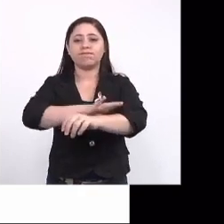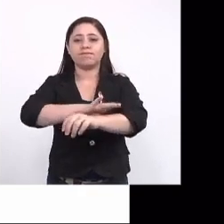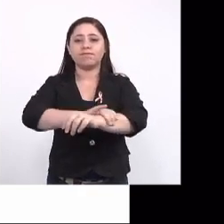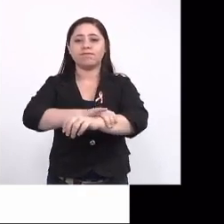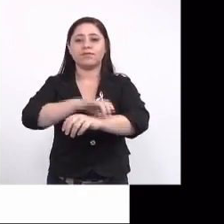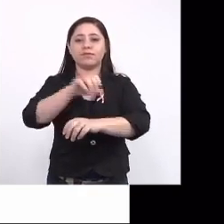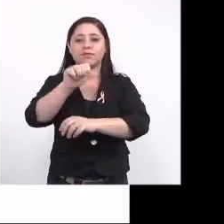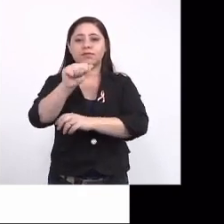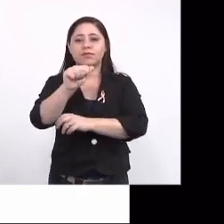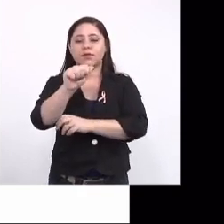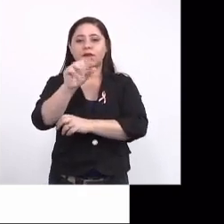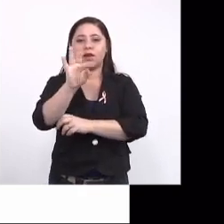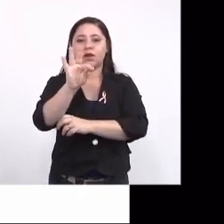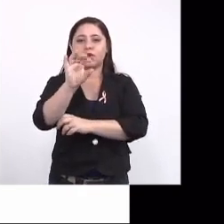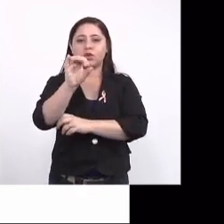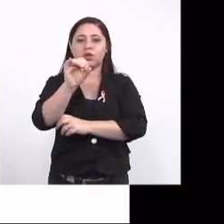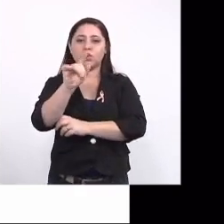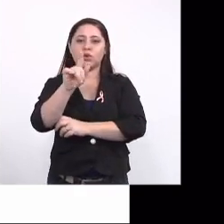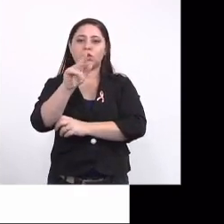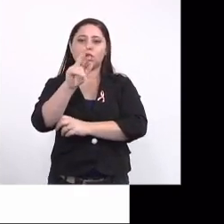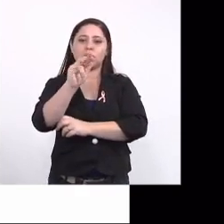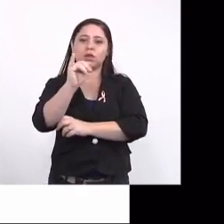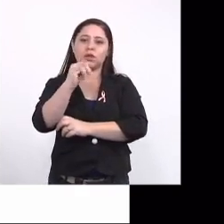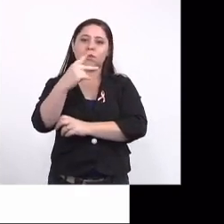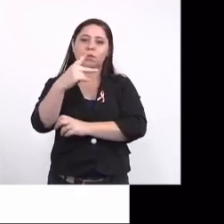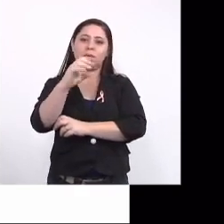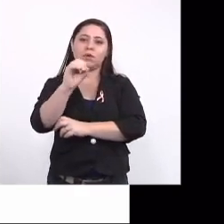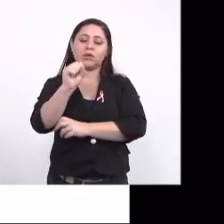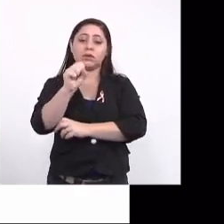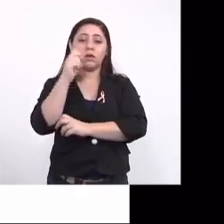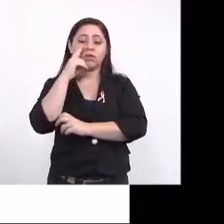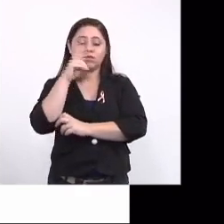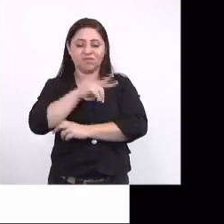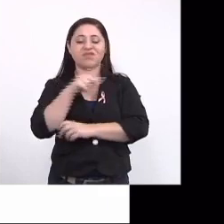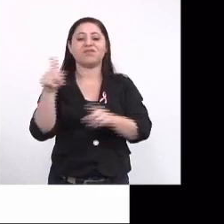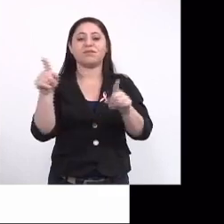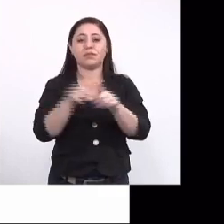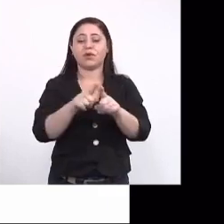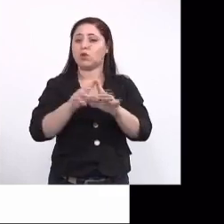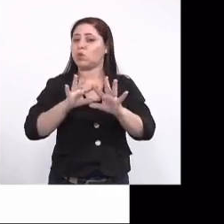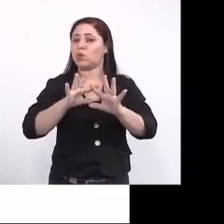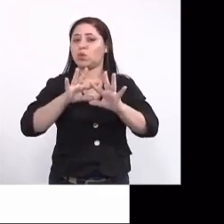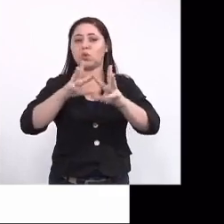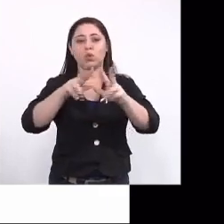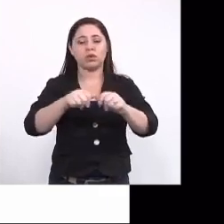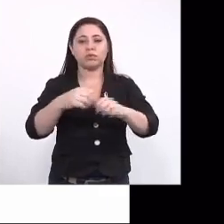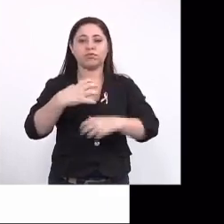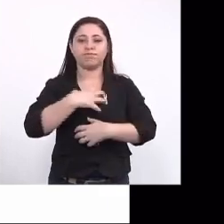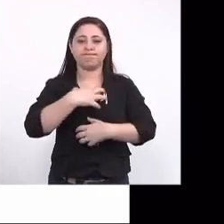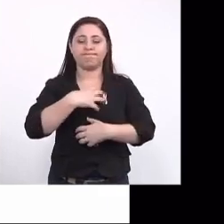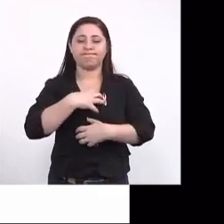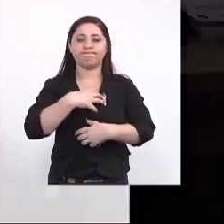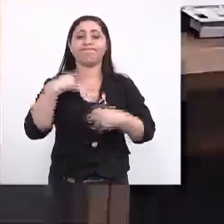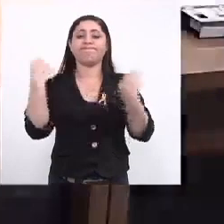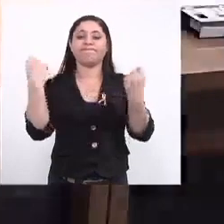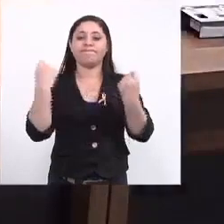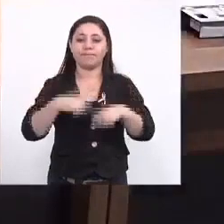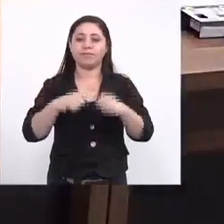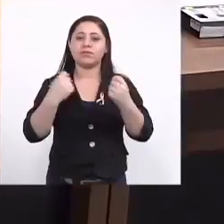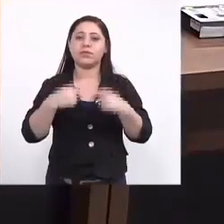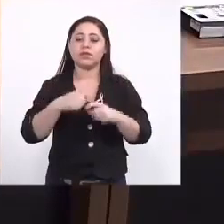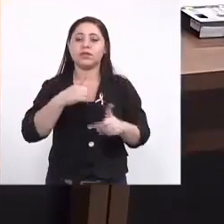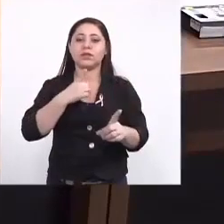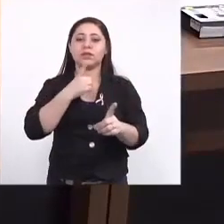artogripose. E é comum também a gente observar nessas crianças. Então, todos esses sintomas demandam que essa criança